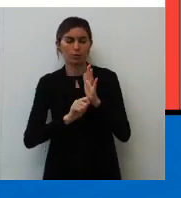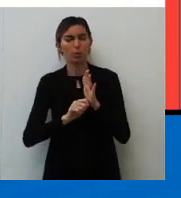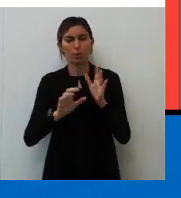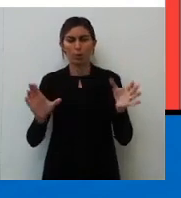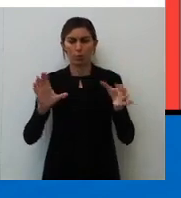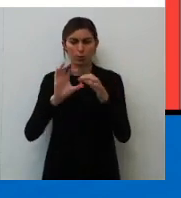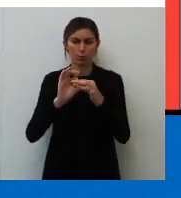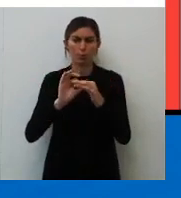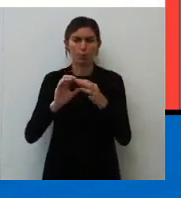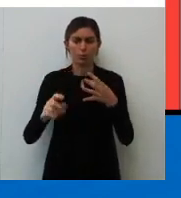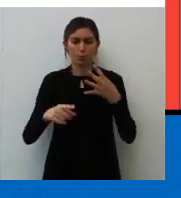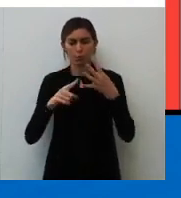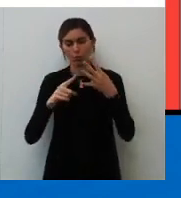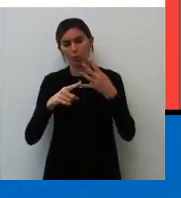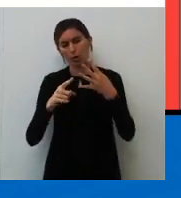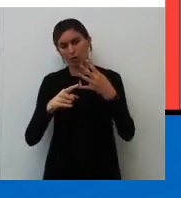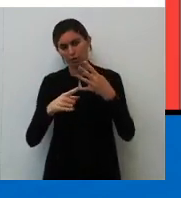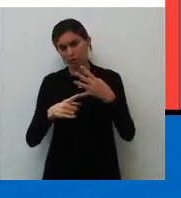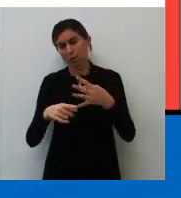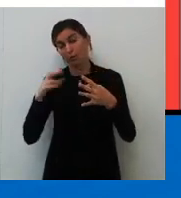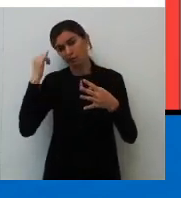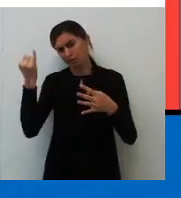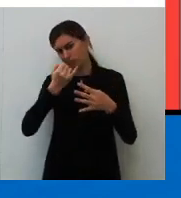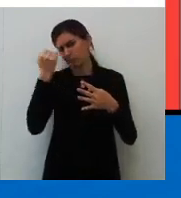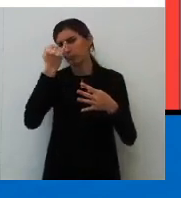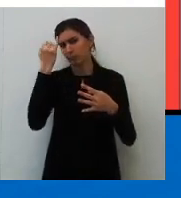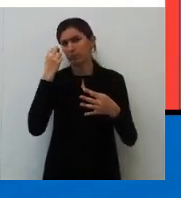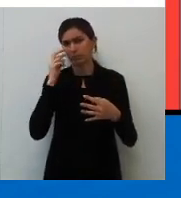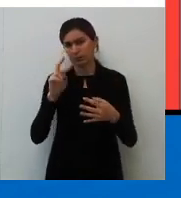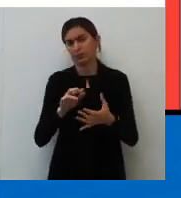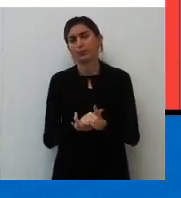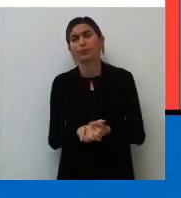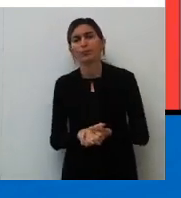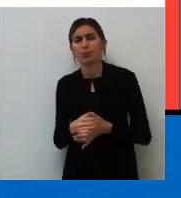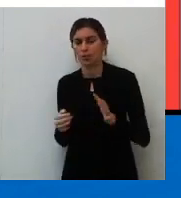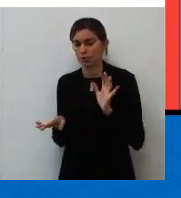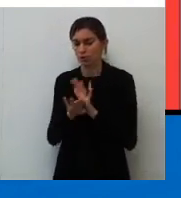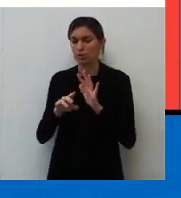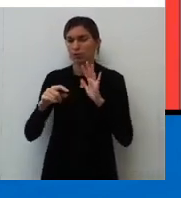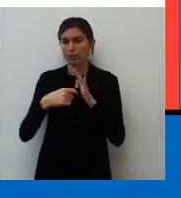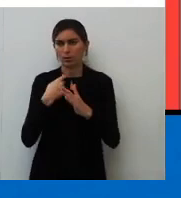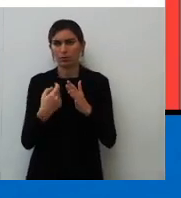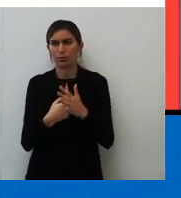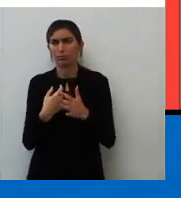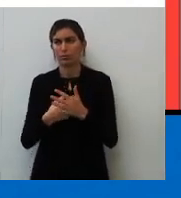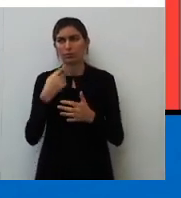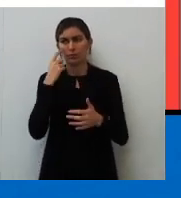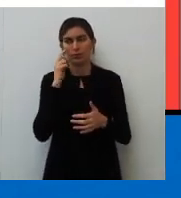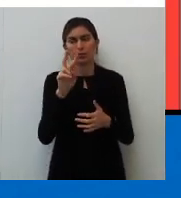textual, da quarta competência, é fundamental a gente ver isso. Tá chegando mais perguntas? Deixa eu ver.